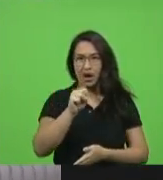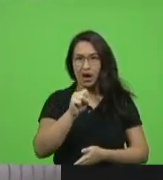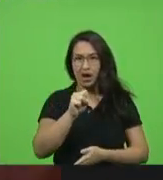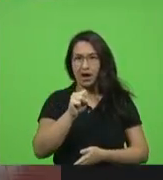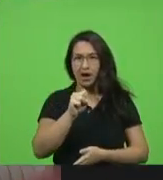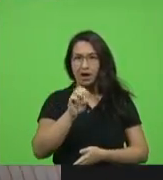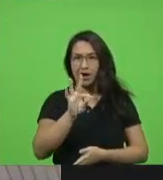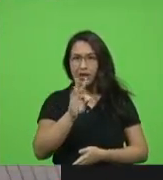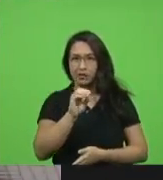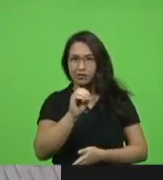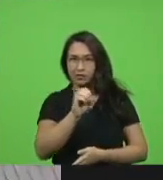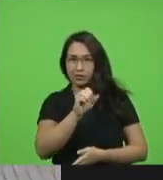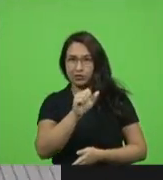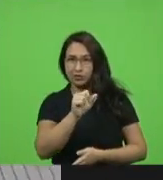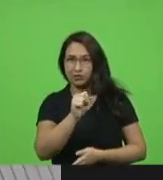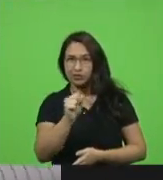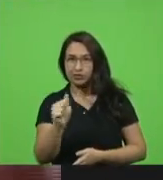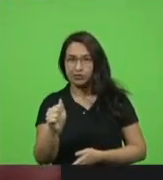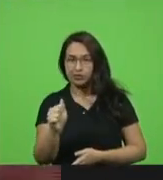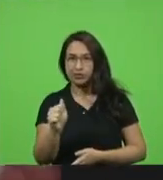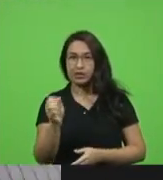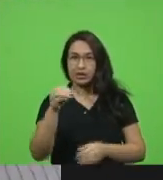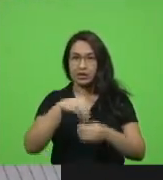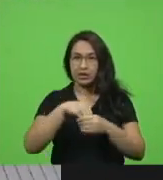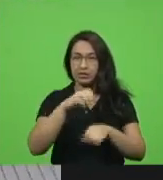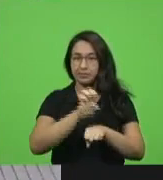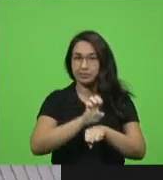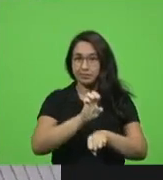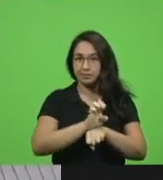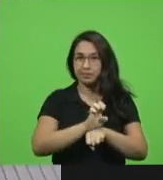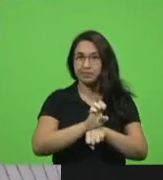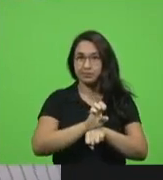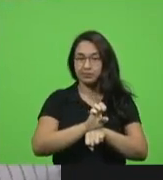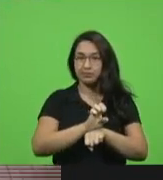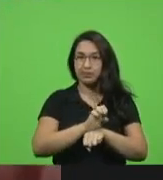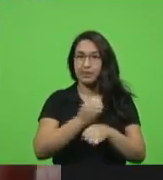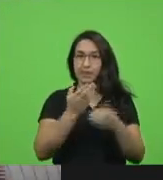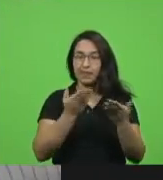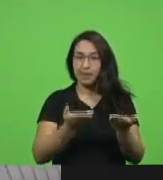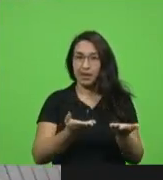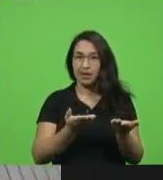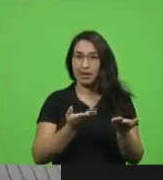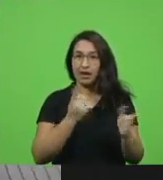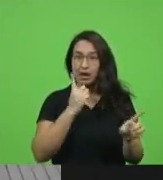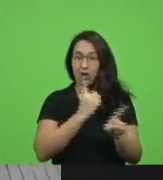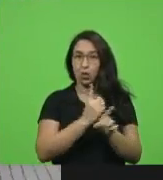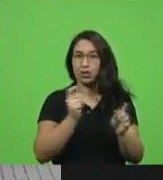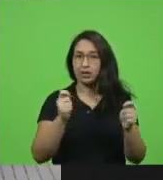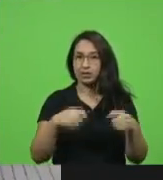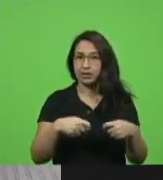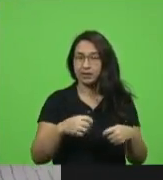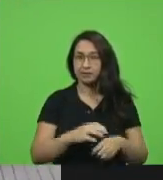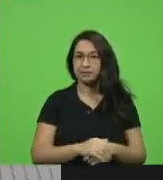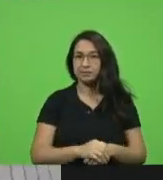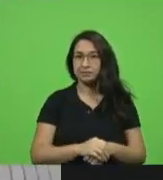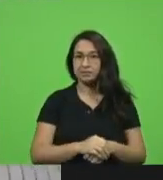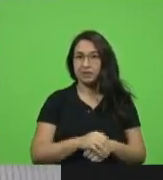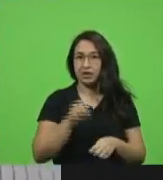essa região será rastreada e daí não sairá nada